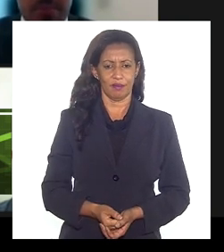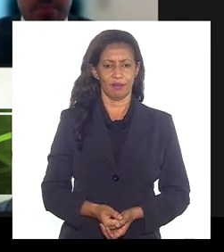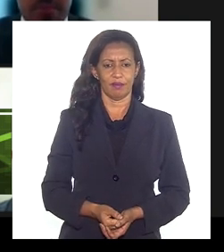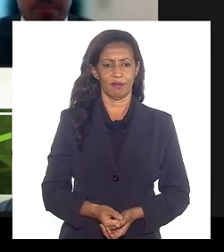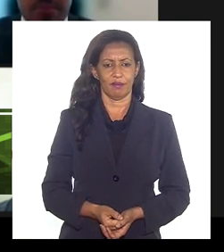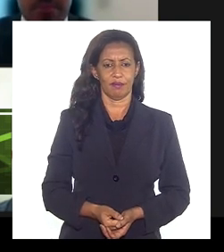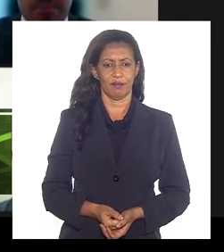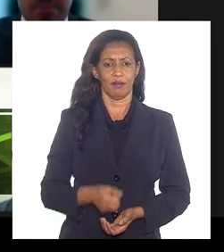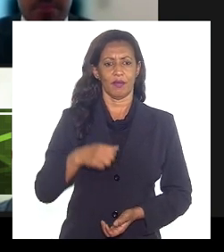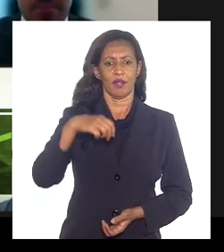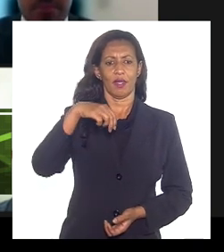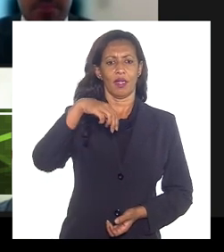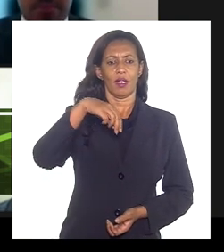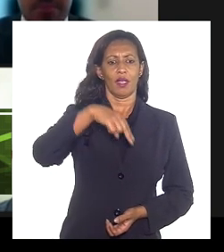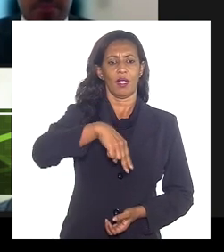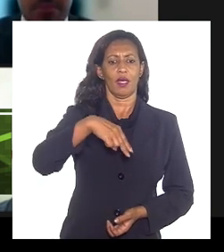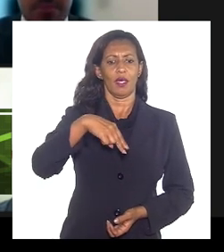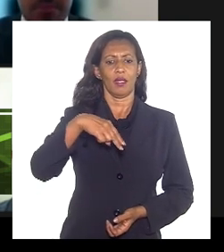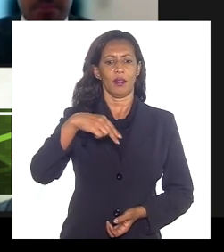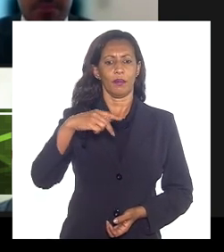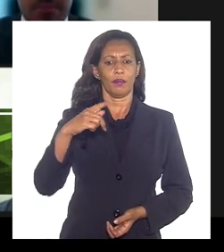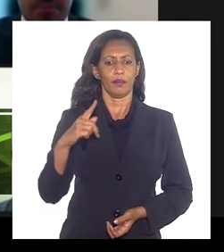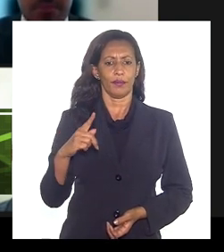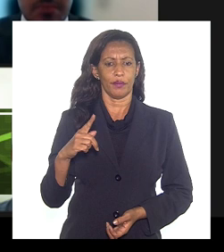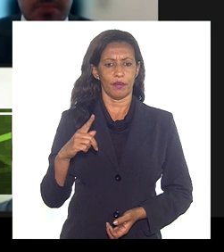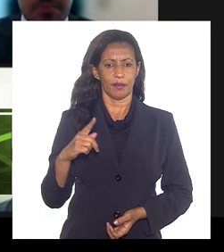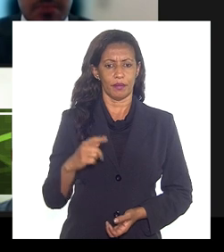A ANP, quem é que está presente, por favor?